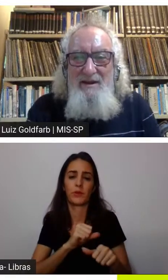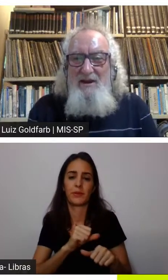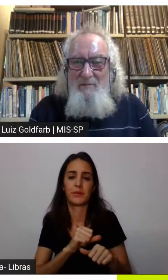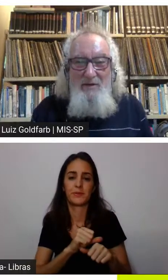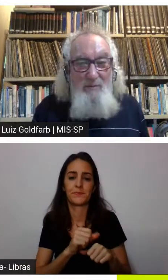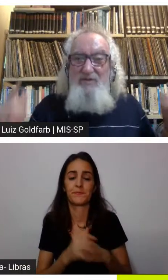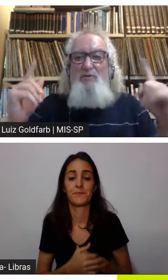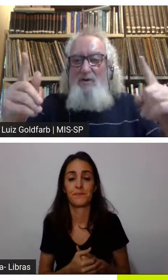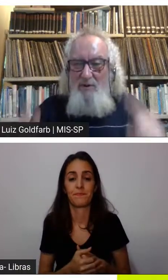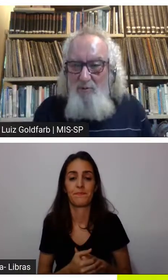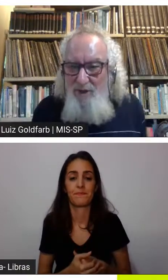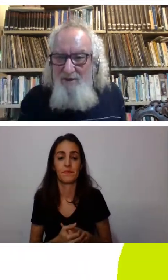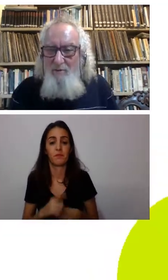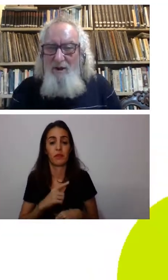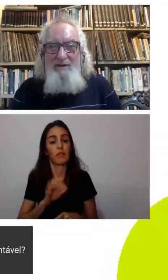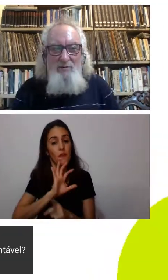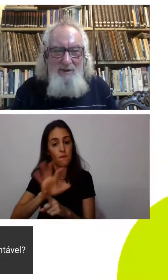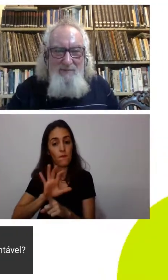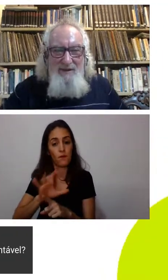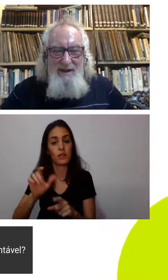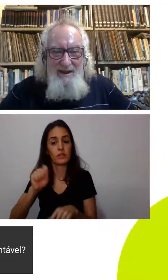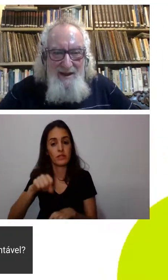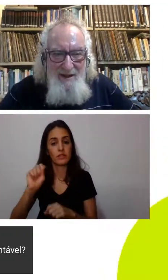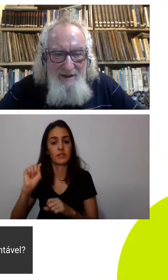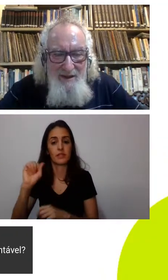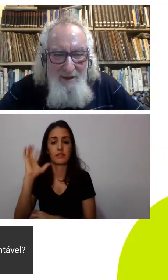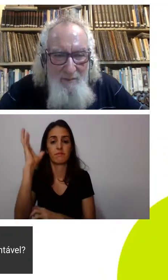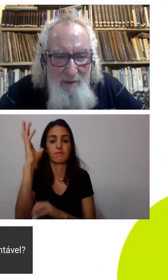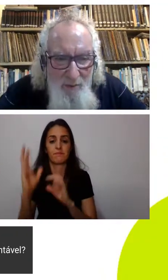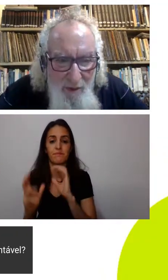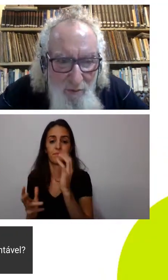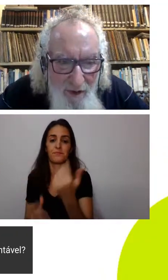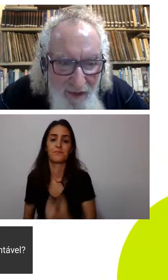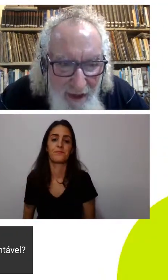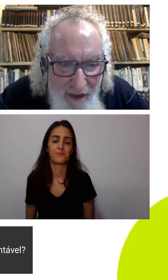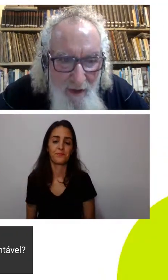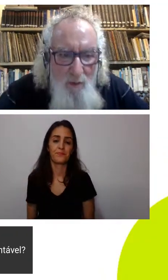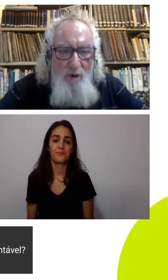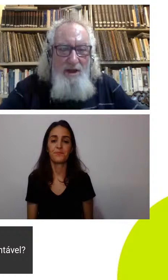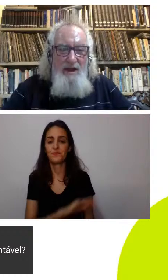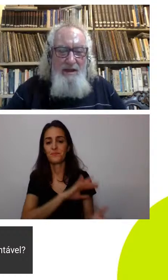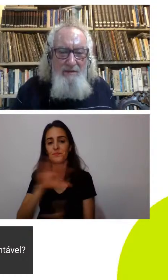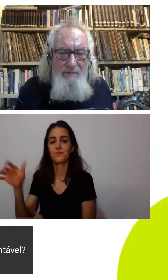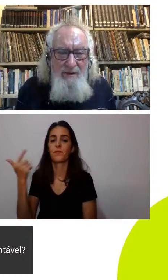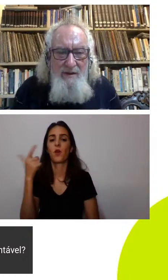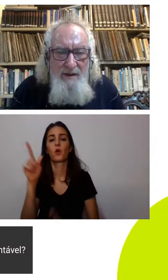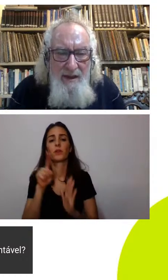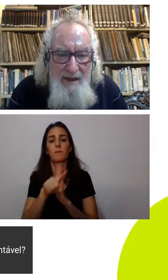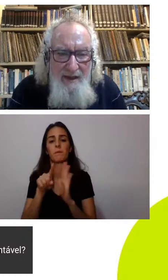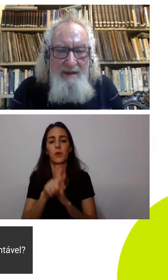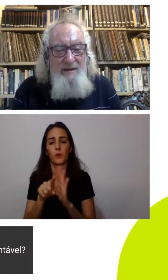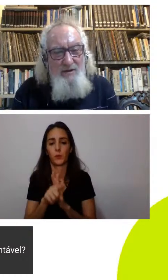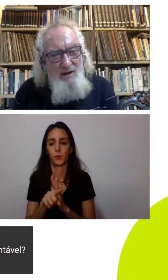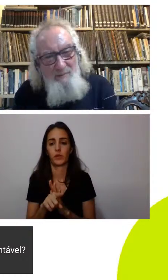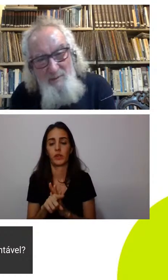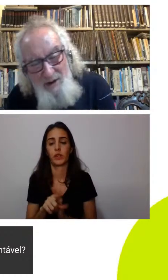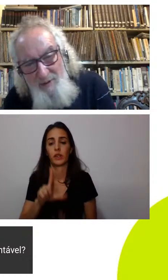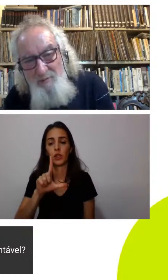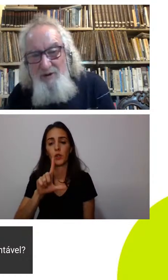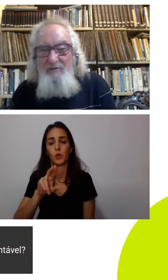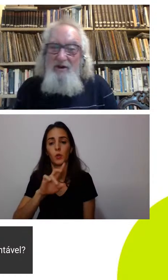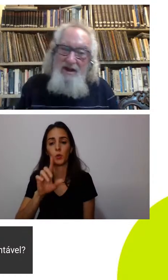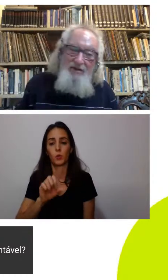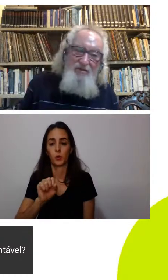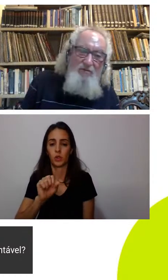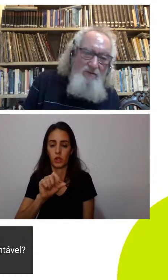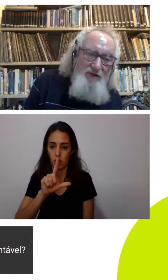mas vamos para a segunda pergunta vamos lá turma pergunta do Luiz Henrique Correia a primeira